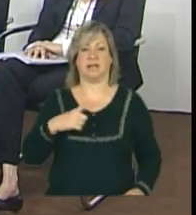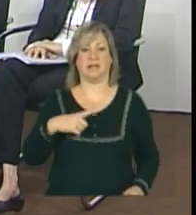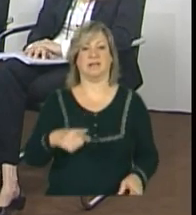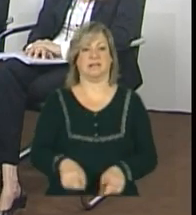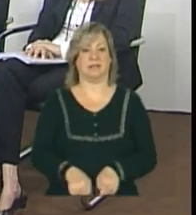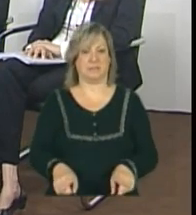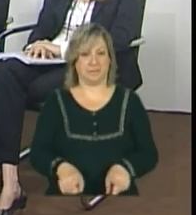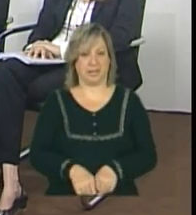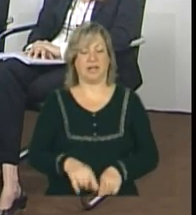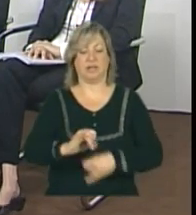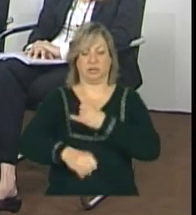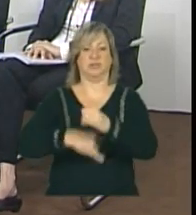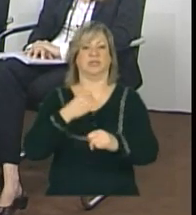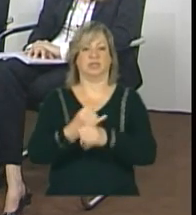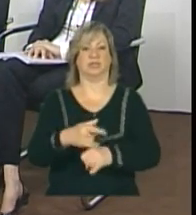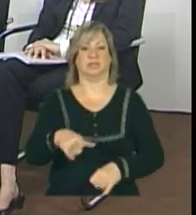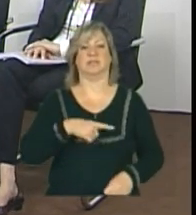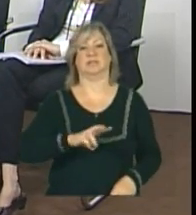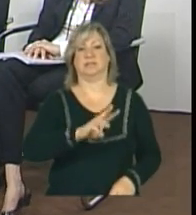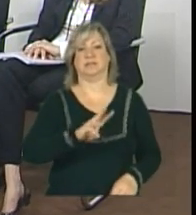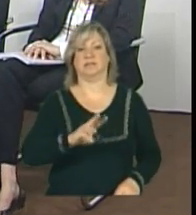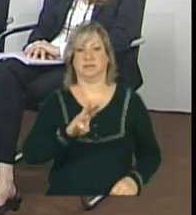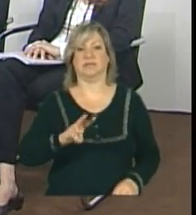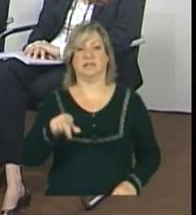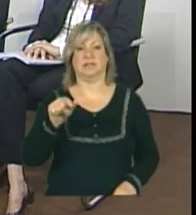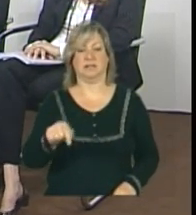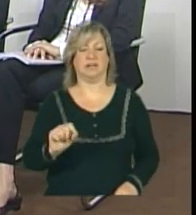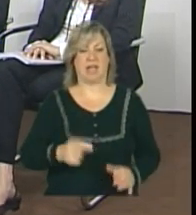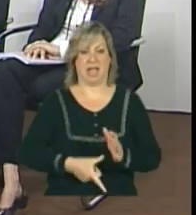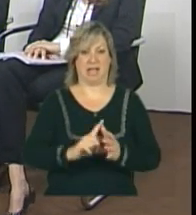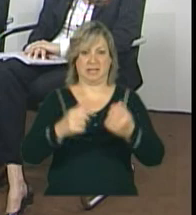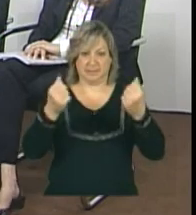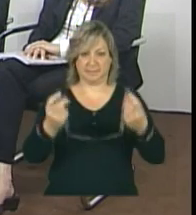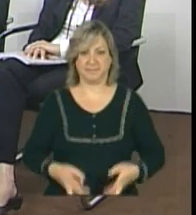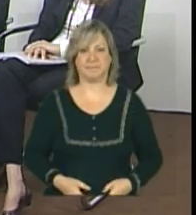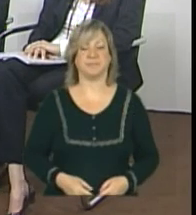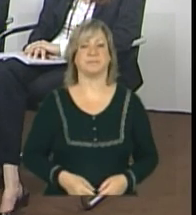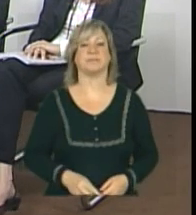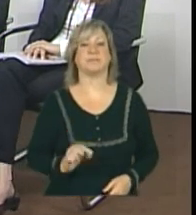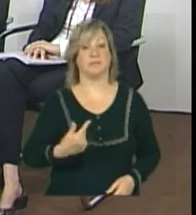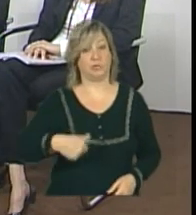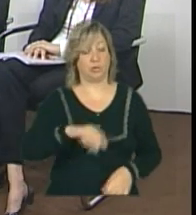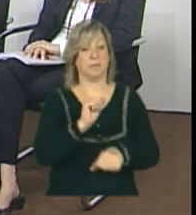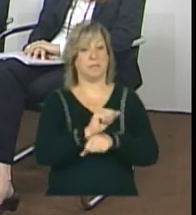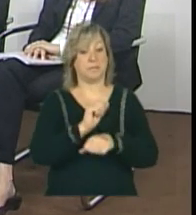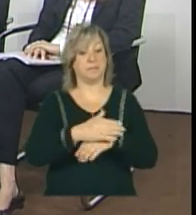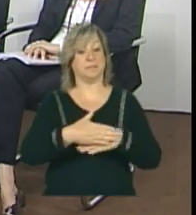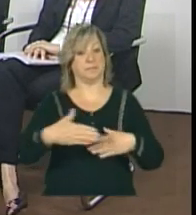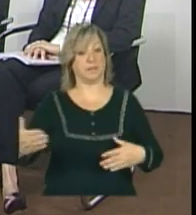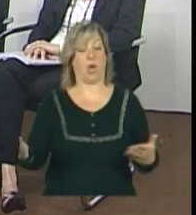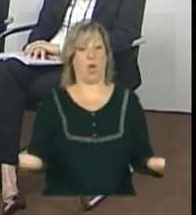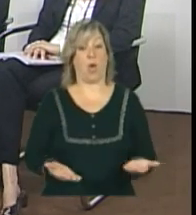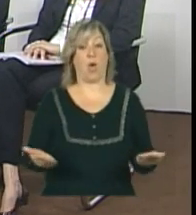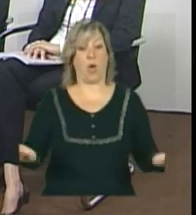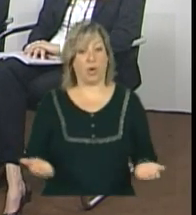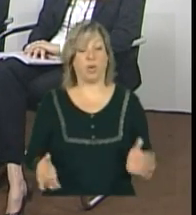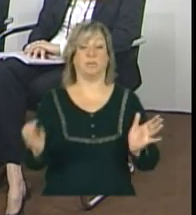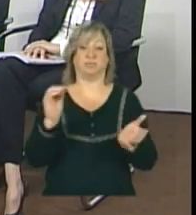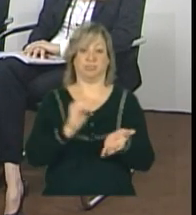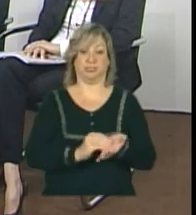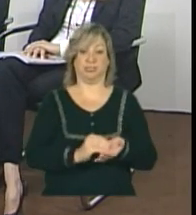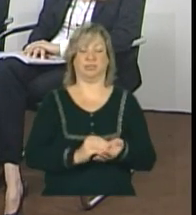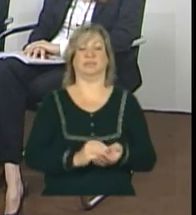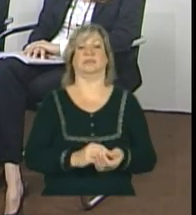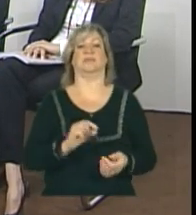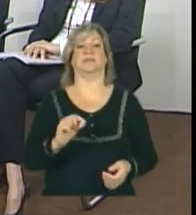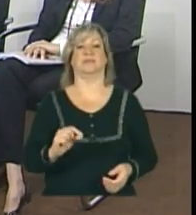eletrônico que a Socorro citou no bloco passado. A gente espera, partir de hoje, a gente já colocará lá, por